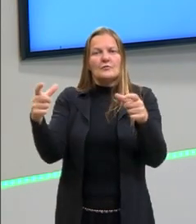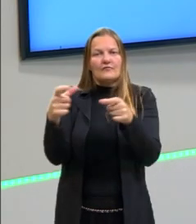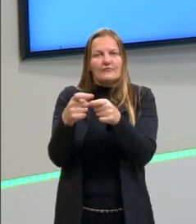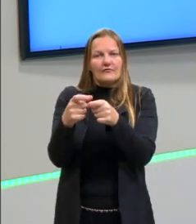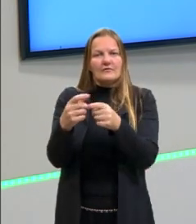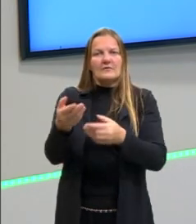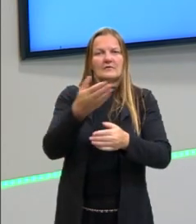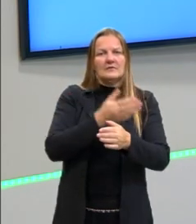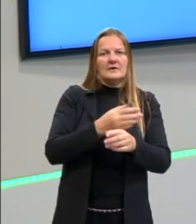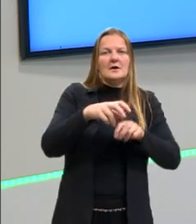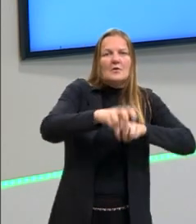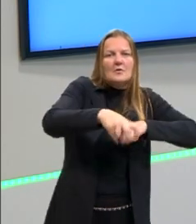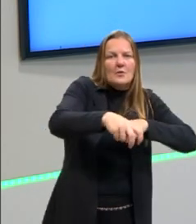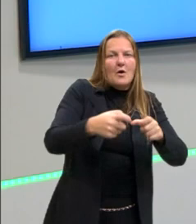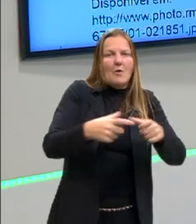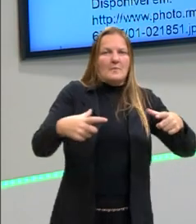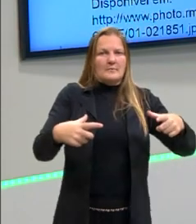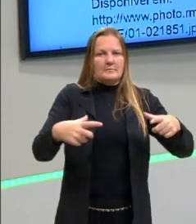Trevas por causa disso.